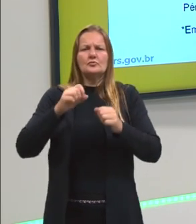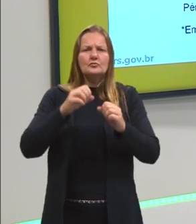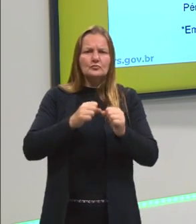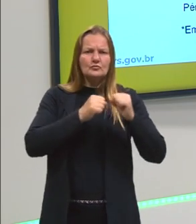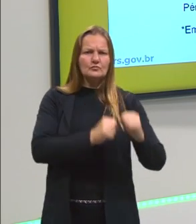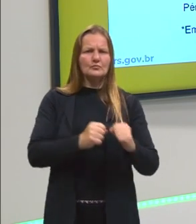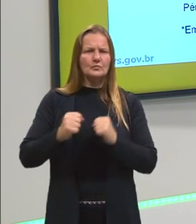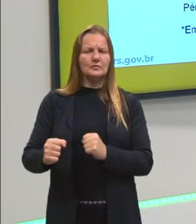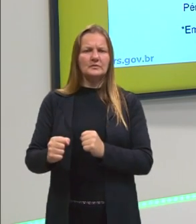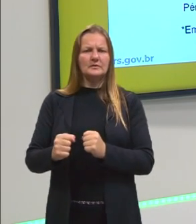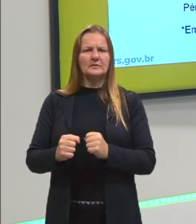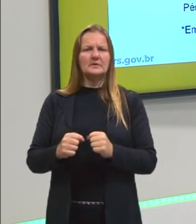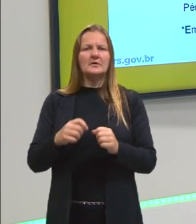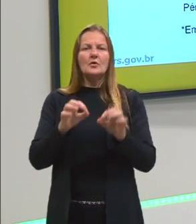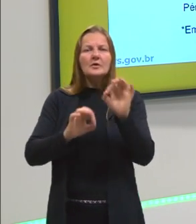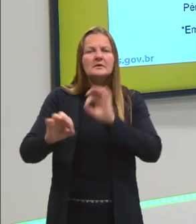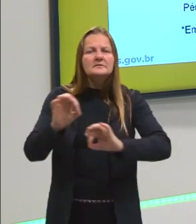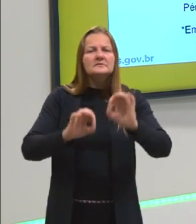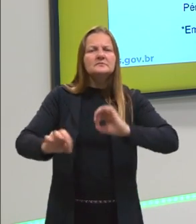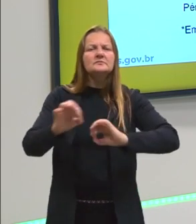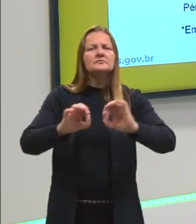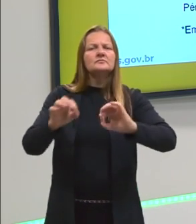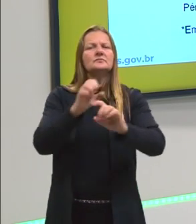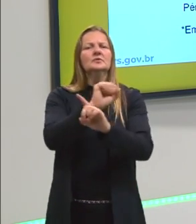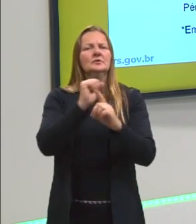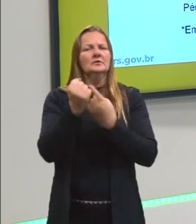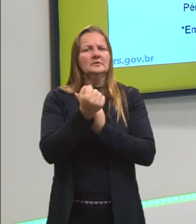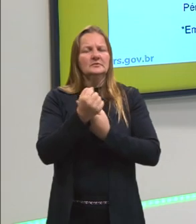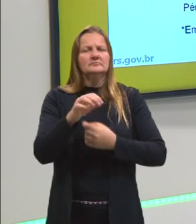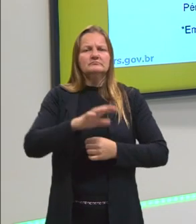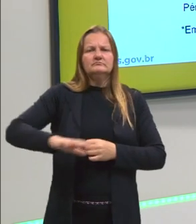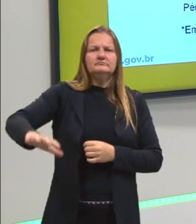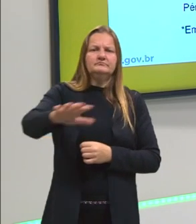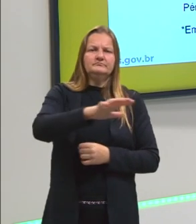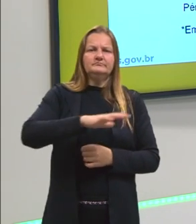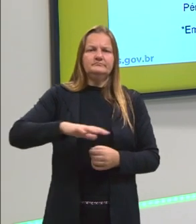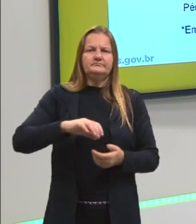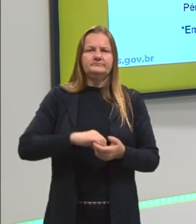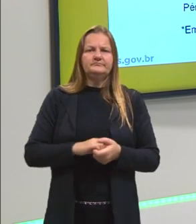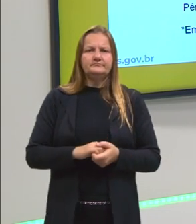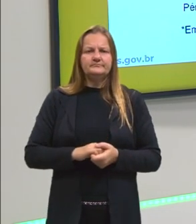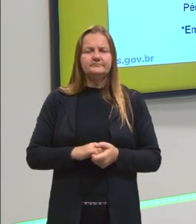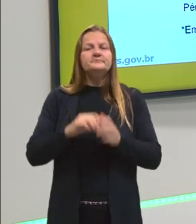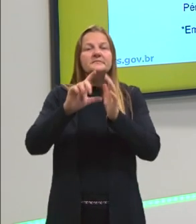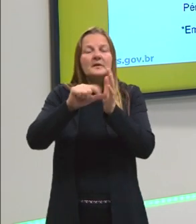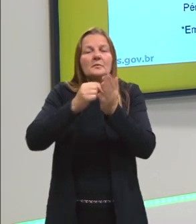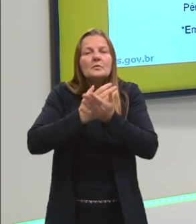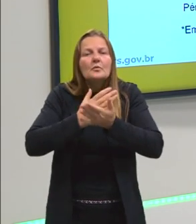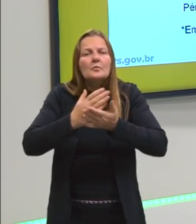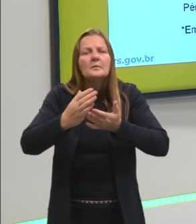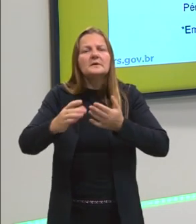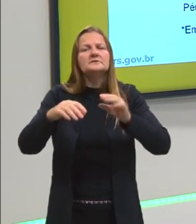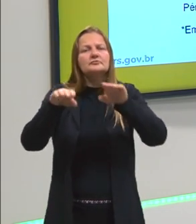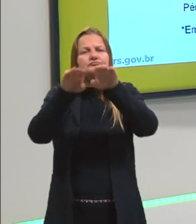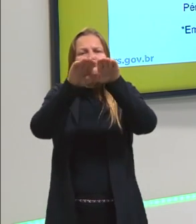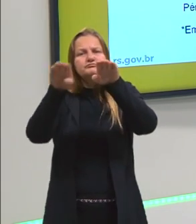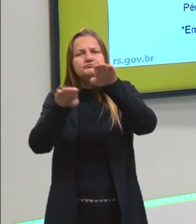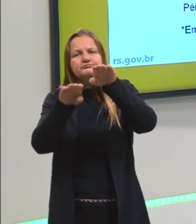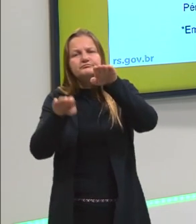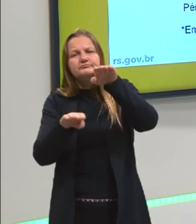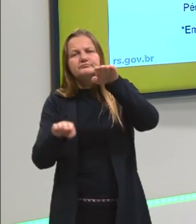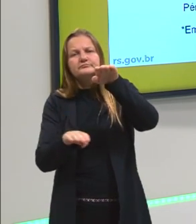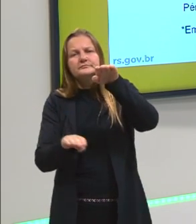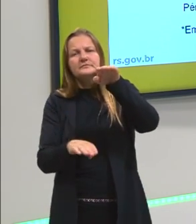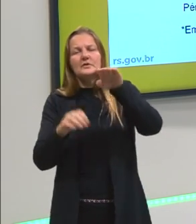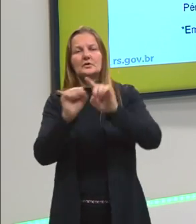e ele que desenhava todas as situações, tomava todas as decisões. E aí, quando começam a surgir outras camadas na